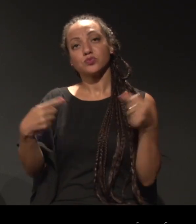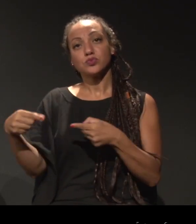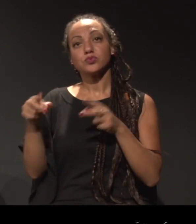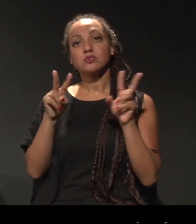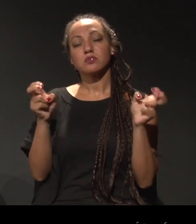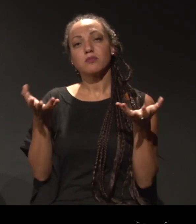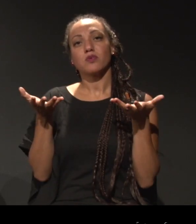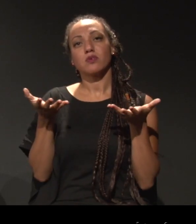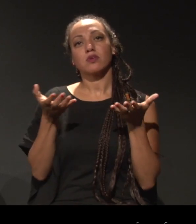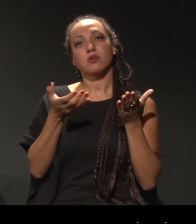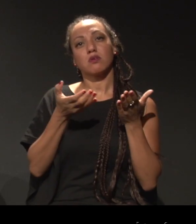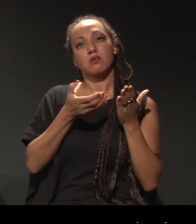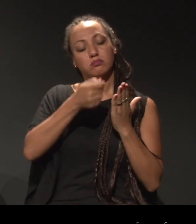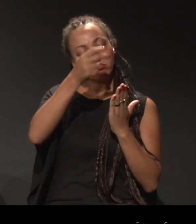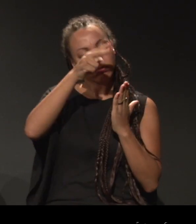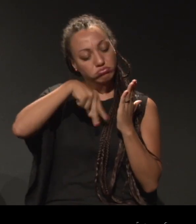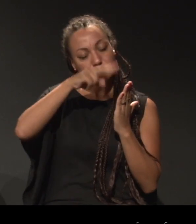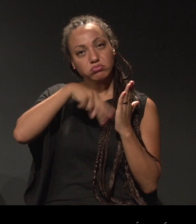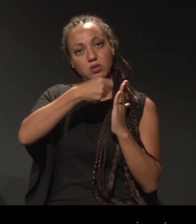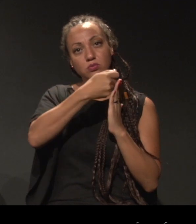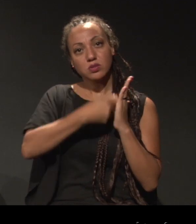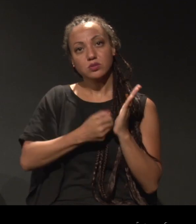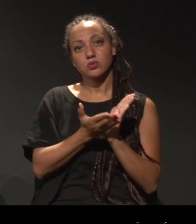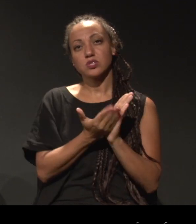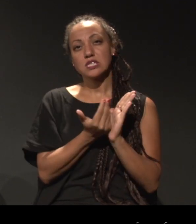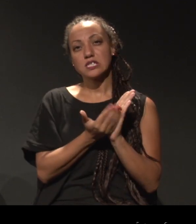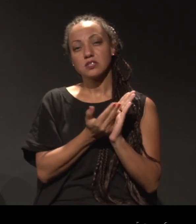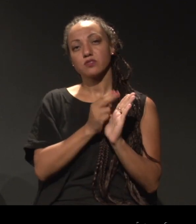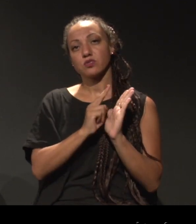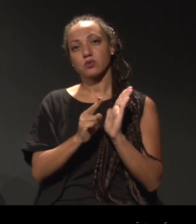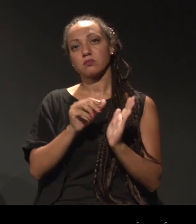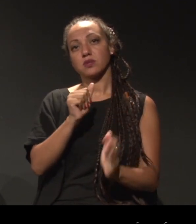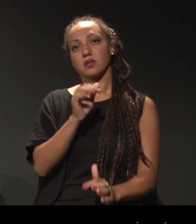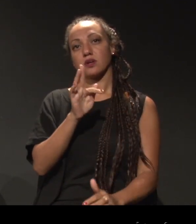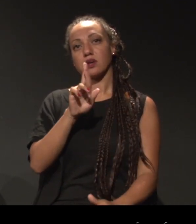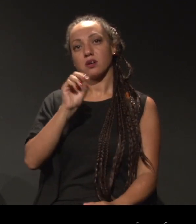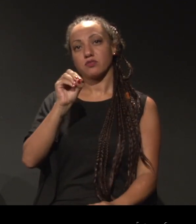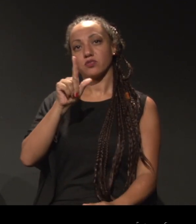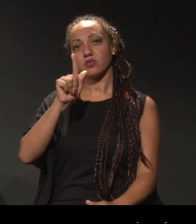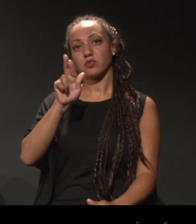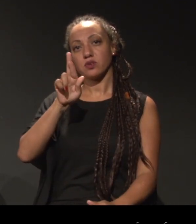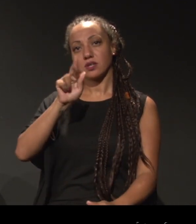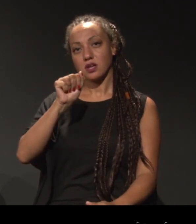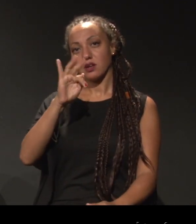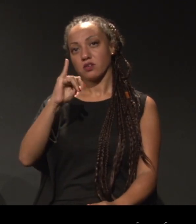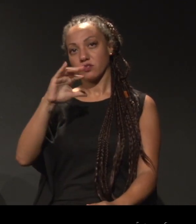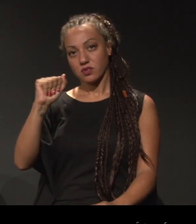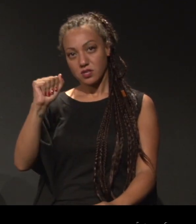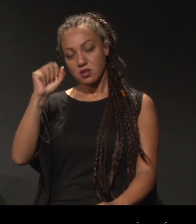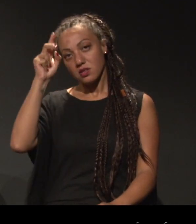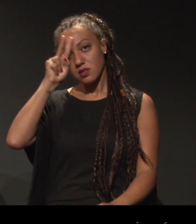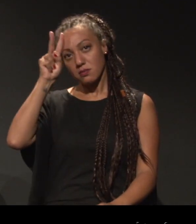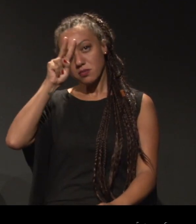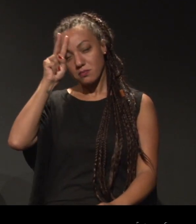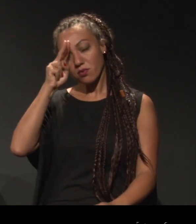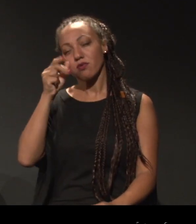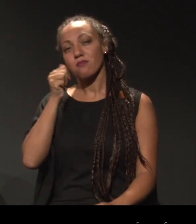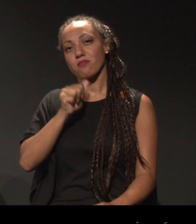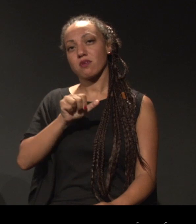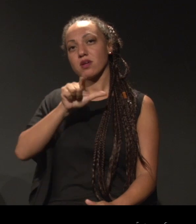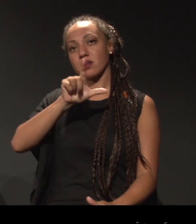eu queria começar lendo um trecho de um livro que se chama Afrografias da Memória, da Leda Maria Martins. A gente já falou também sobre a Leda